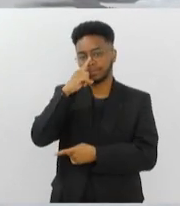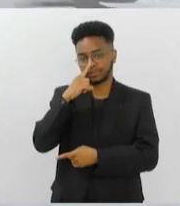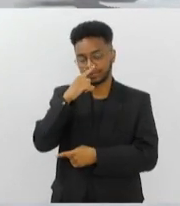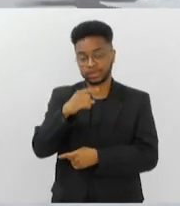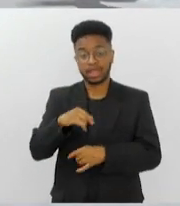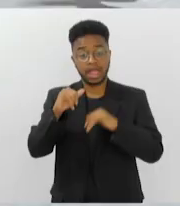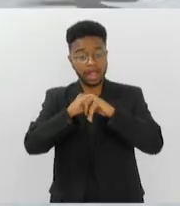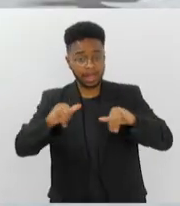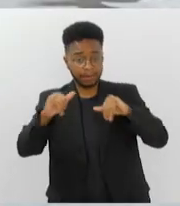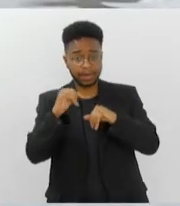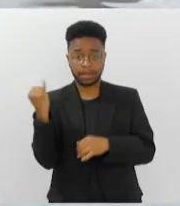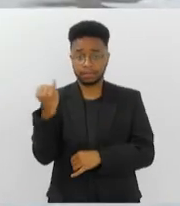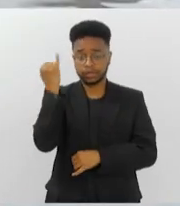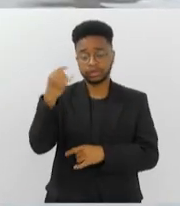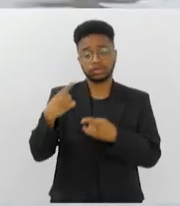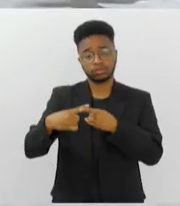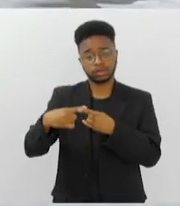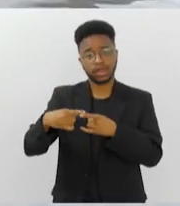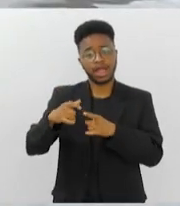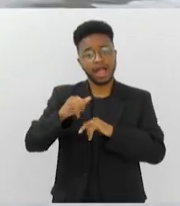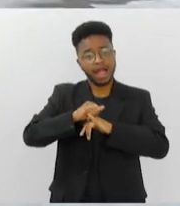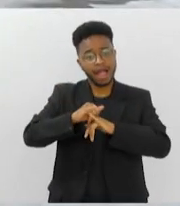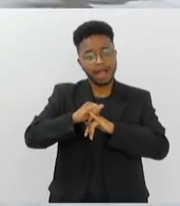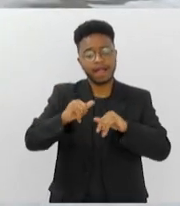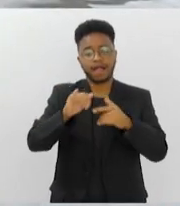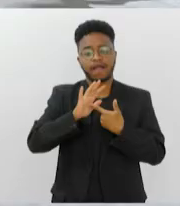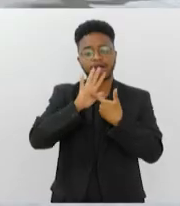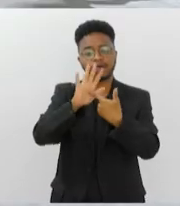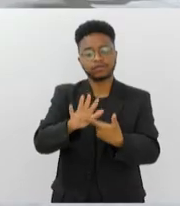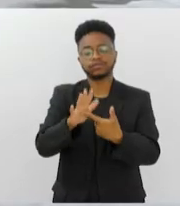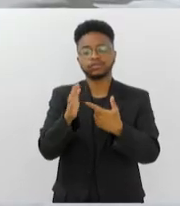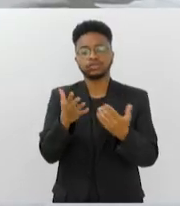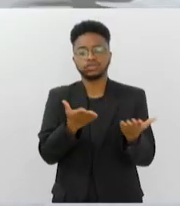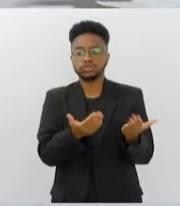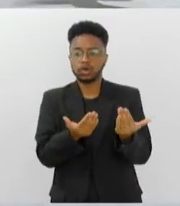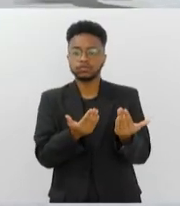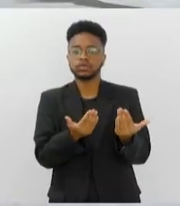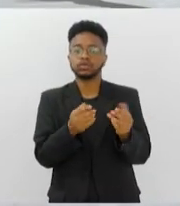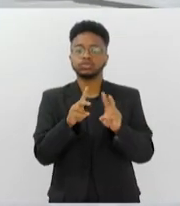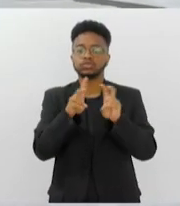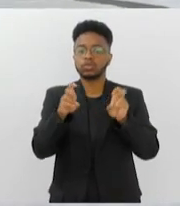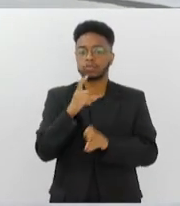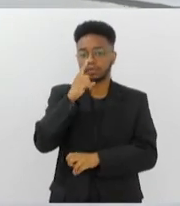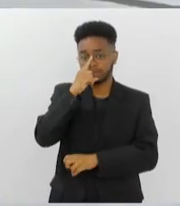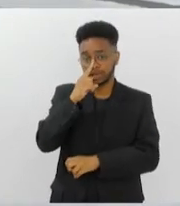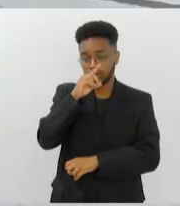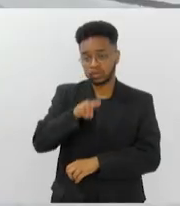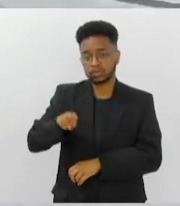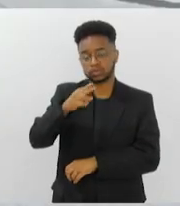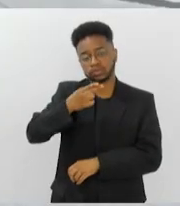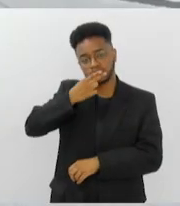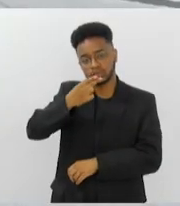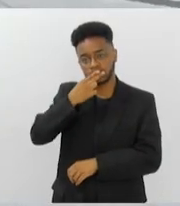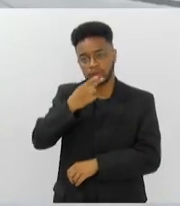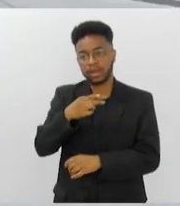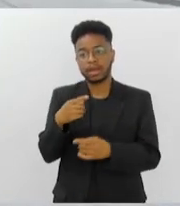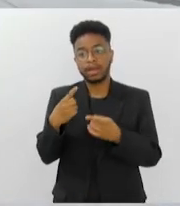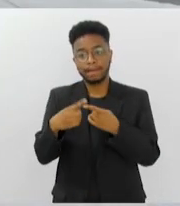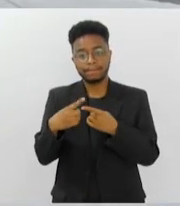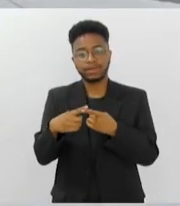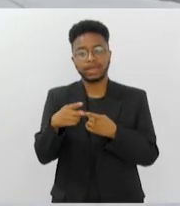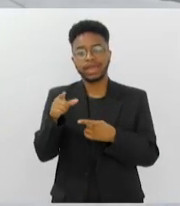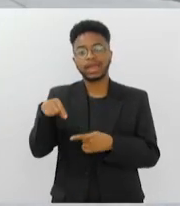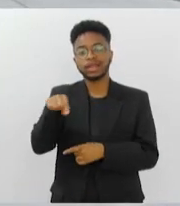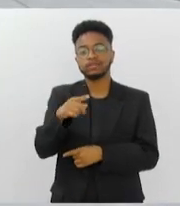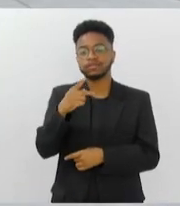sensibilizar, principalmente os jovens, do malefismo do cigarro eletrônico. Desconstruir a imagem do cigarro eletrônico é um vaporzinho